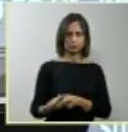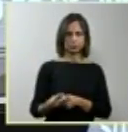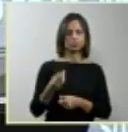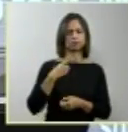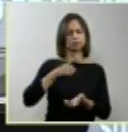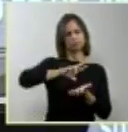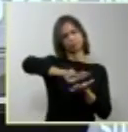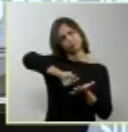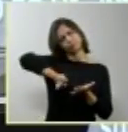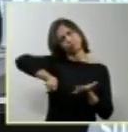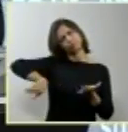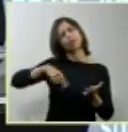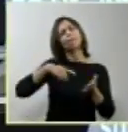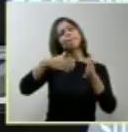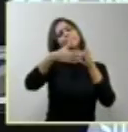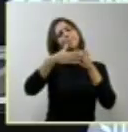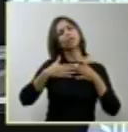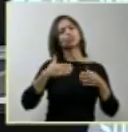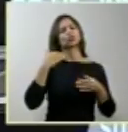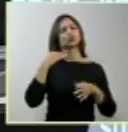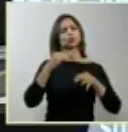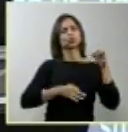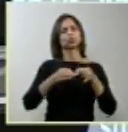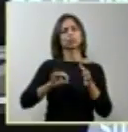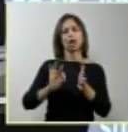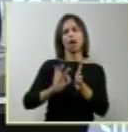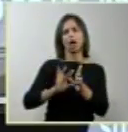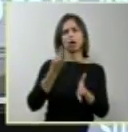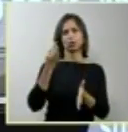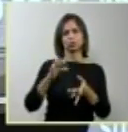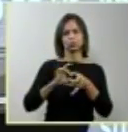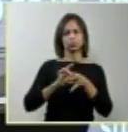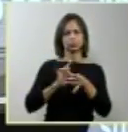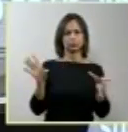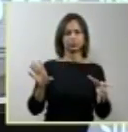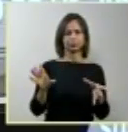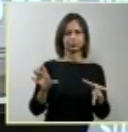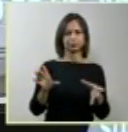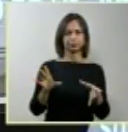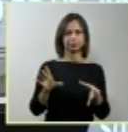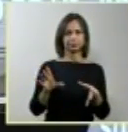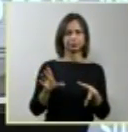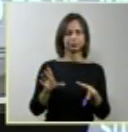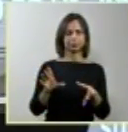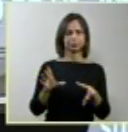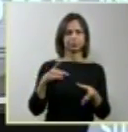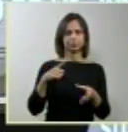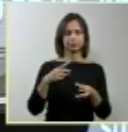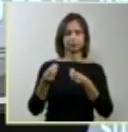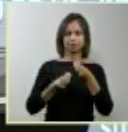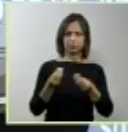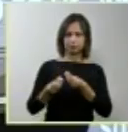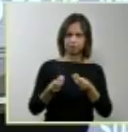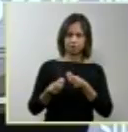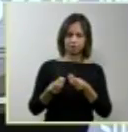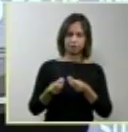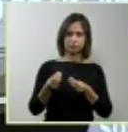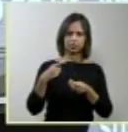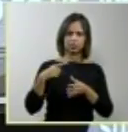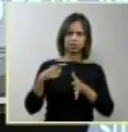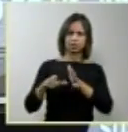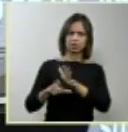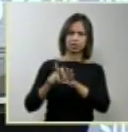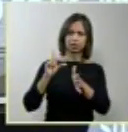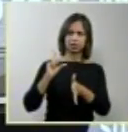trabalhos importantíssimos nesta linha do juiz José Henrique Torres, ligado a